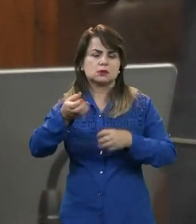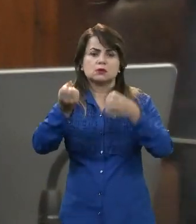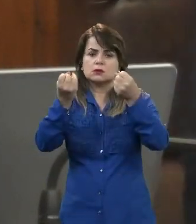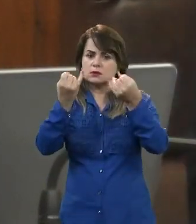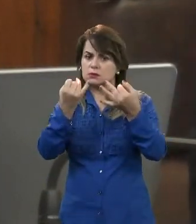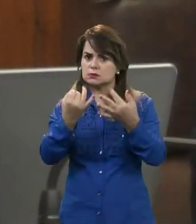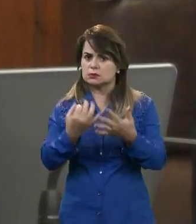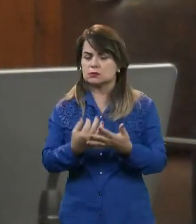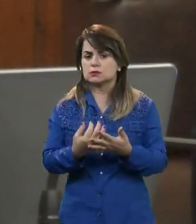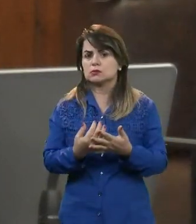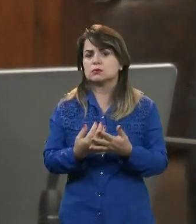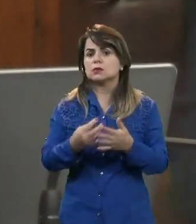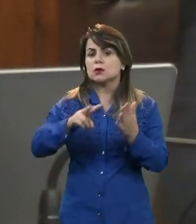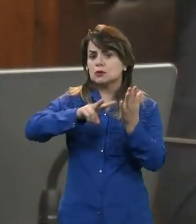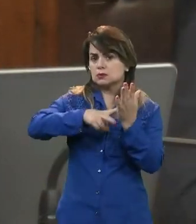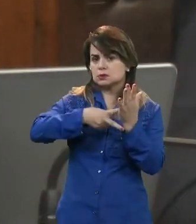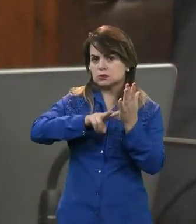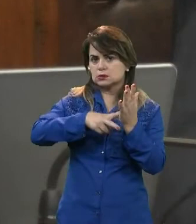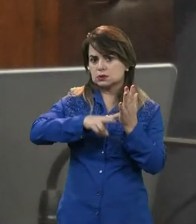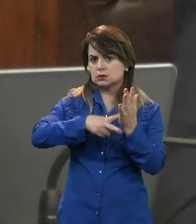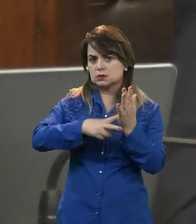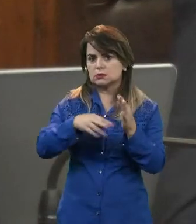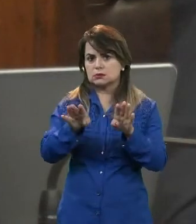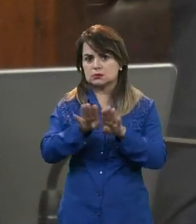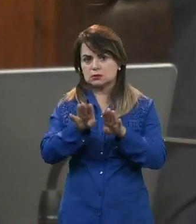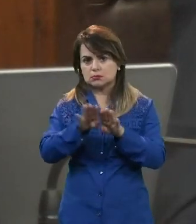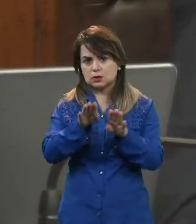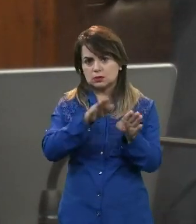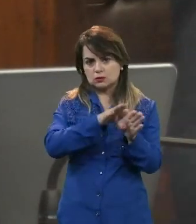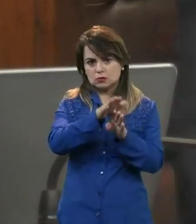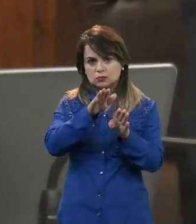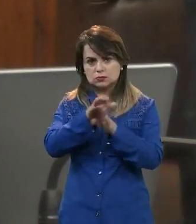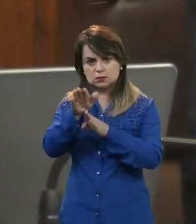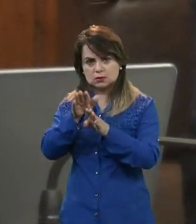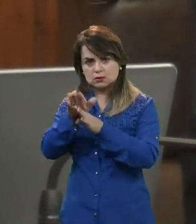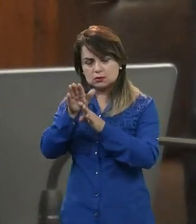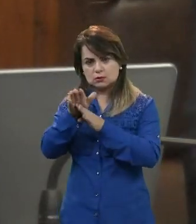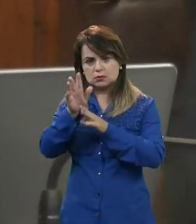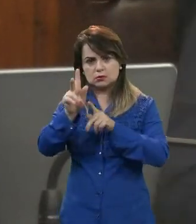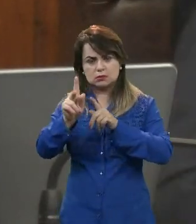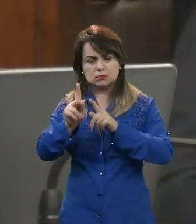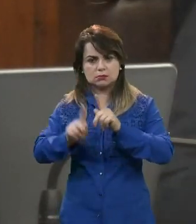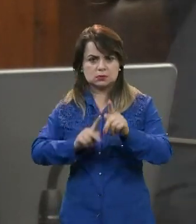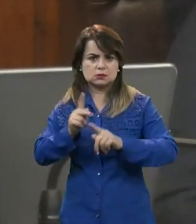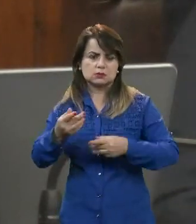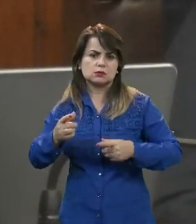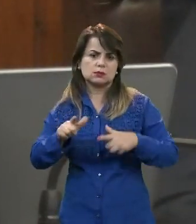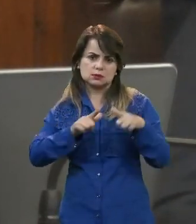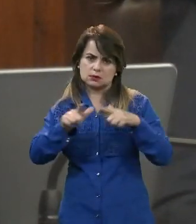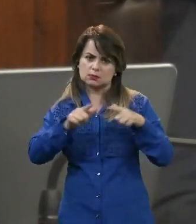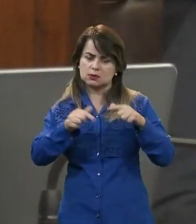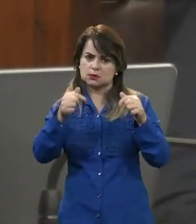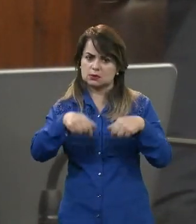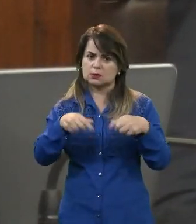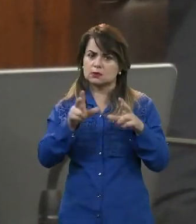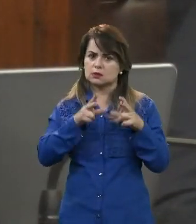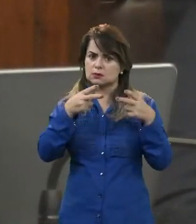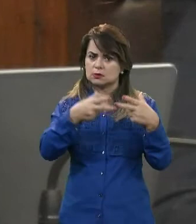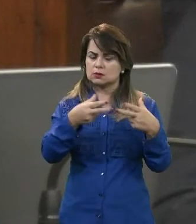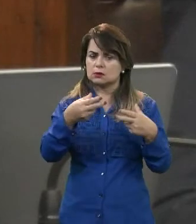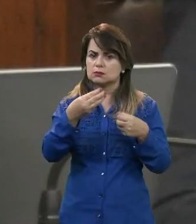que o sindicato também orientasse esse trabalho que a Câmara Municipal